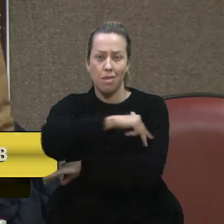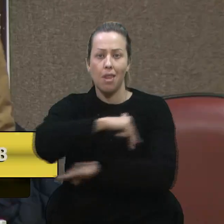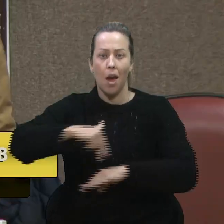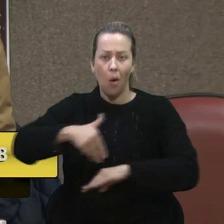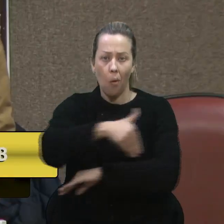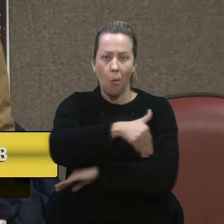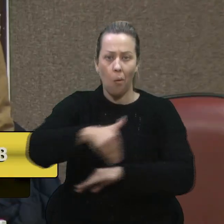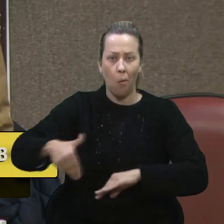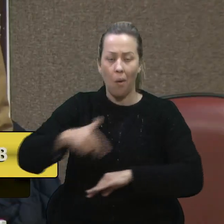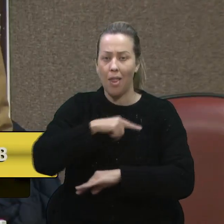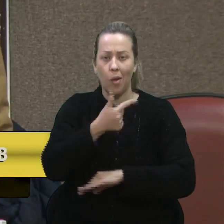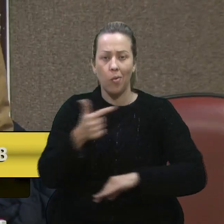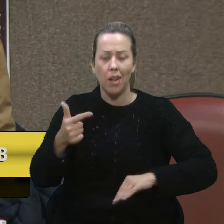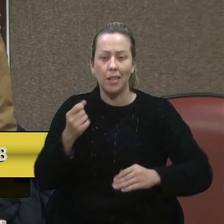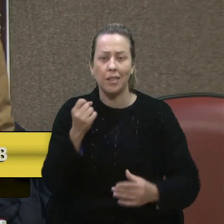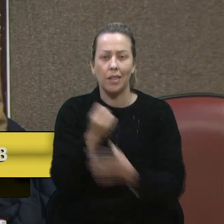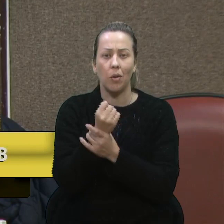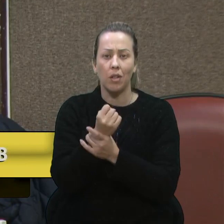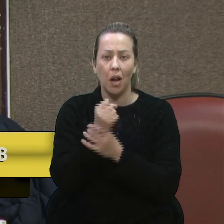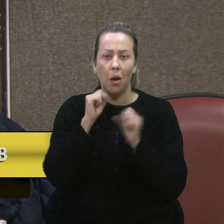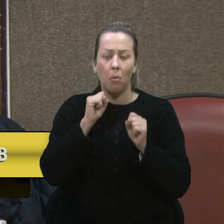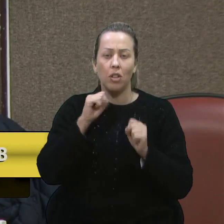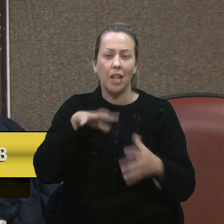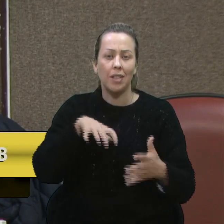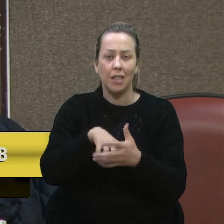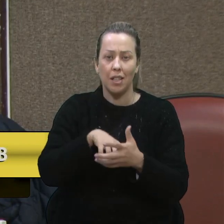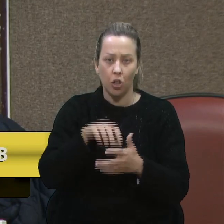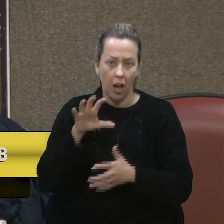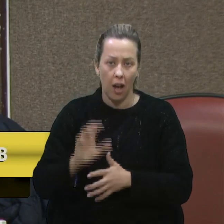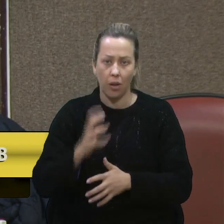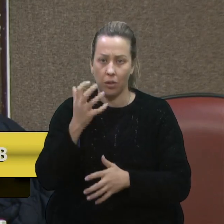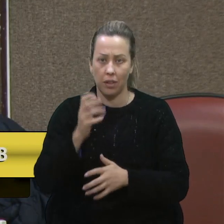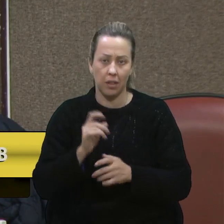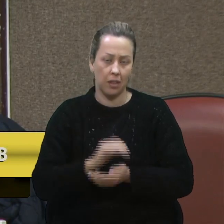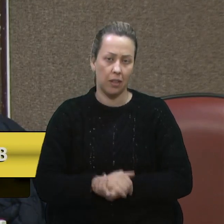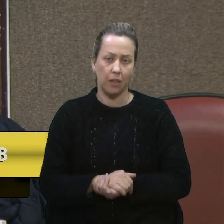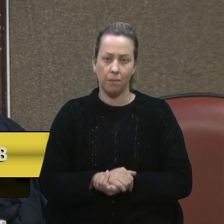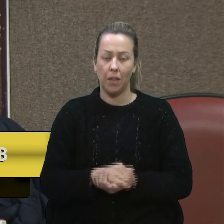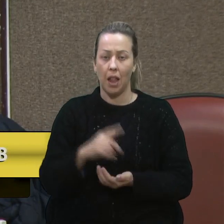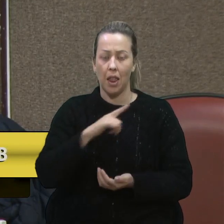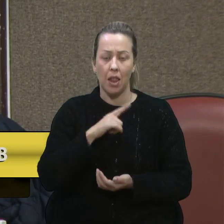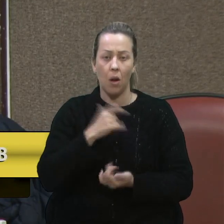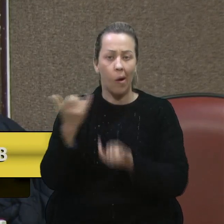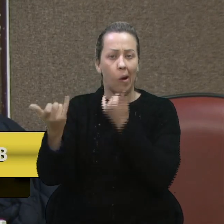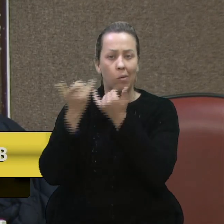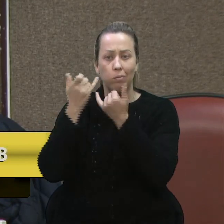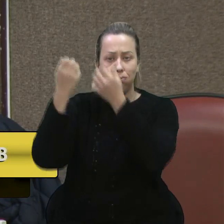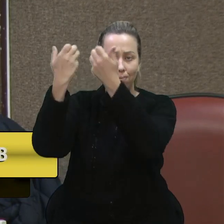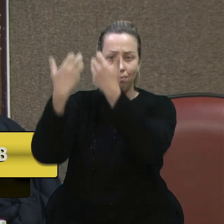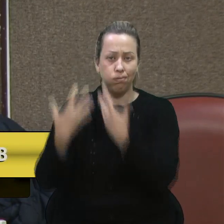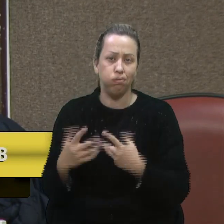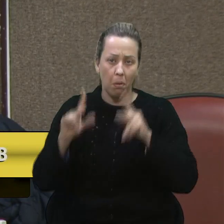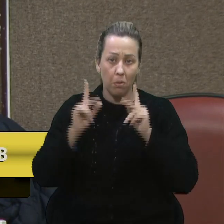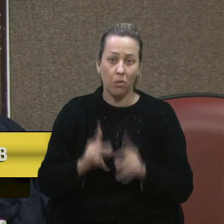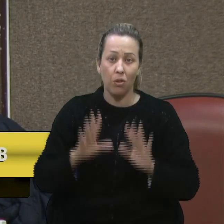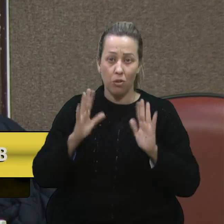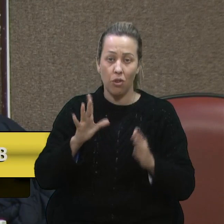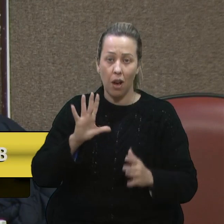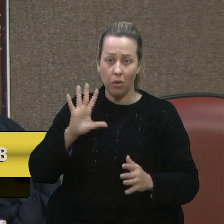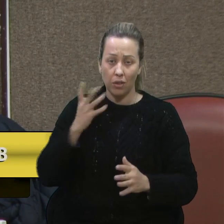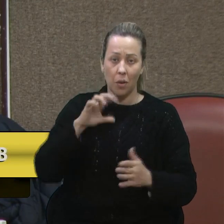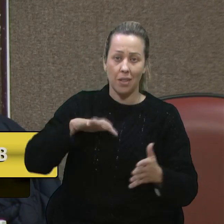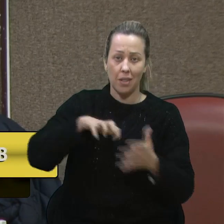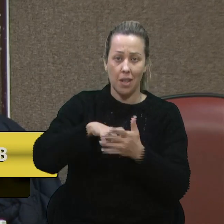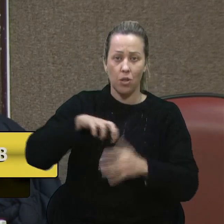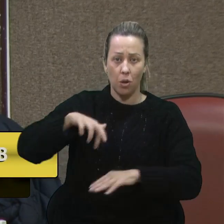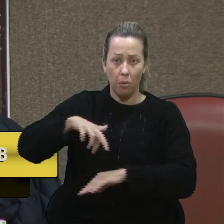uma proteção adequada pode causar diversos acidentes. Recebi diversos relatos de pessoas que já se acidentaram,